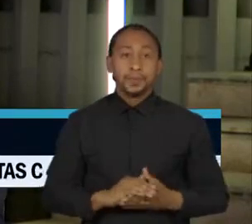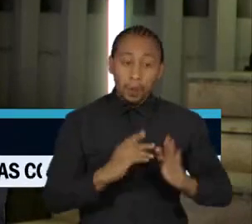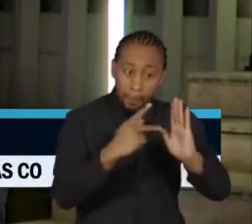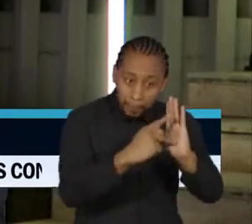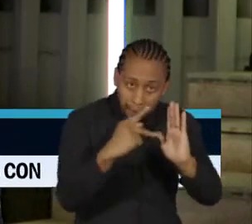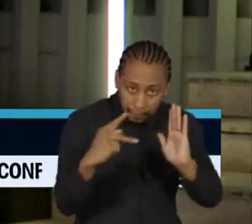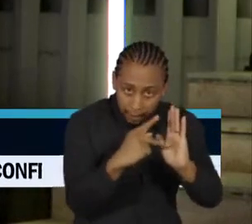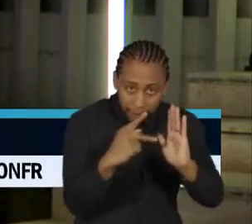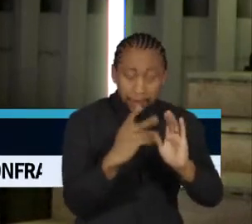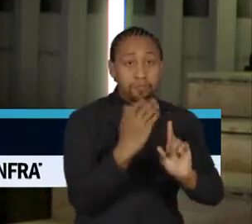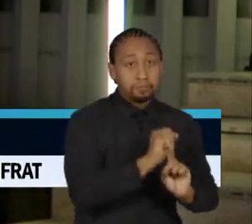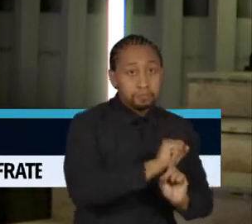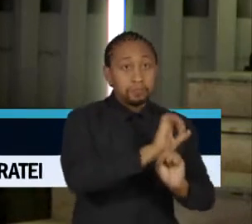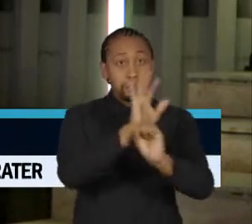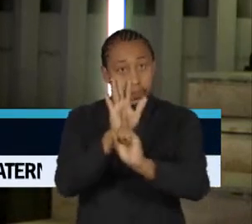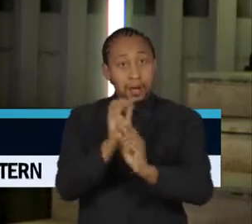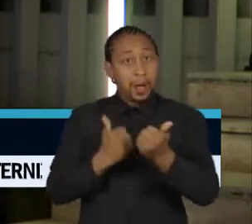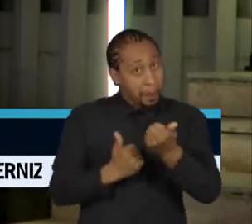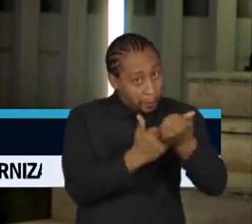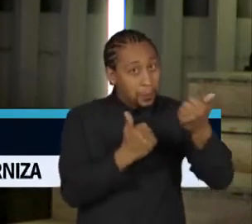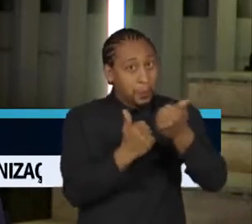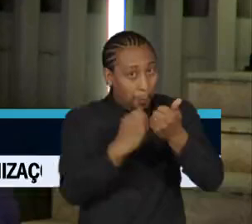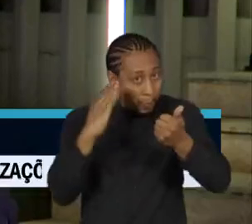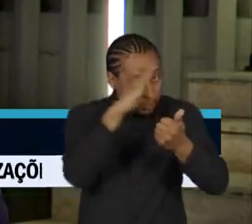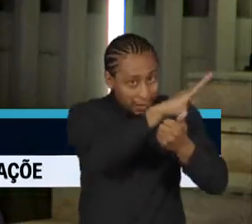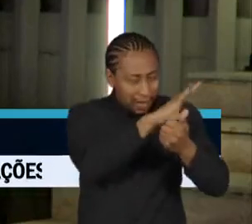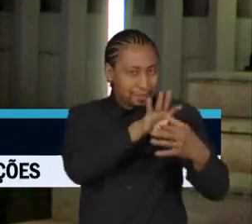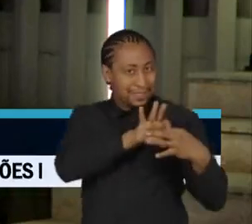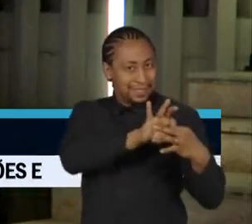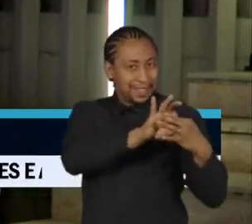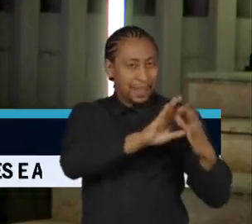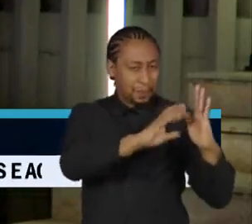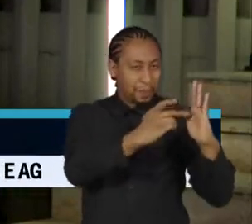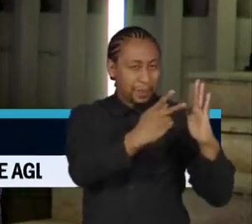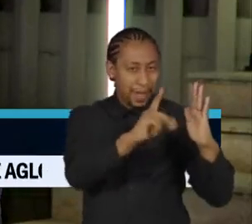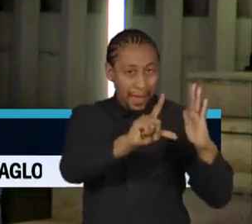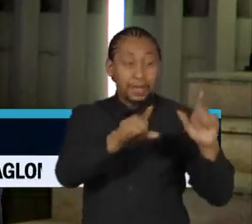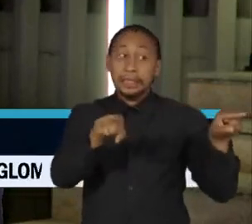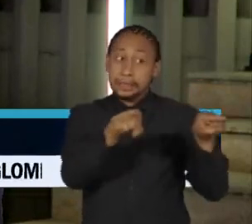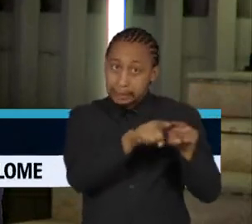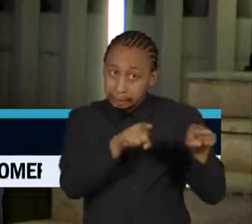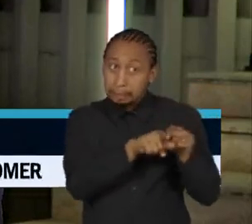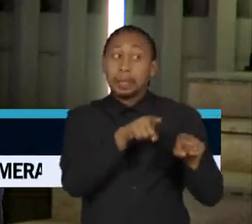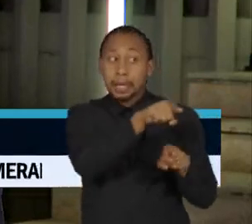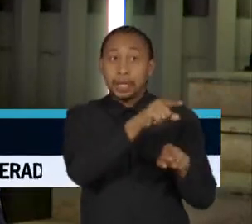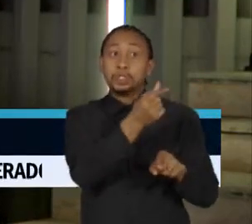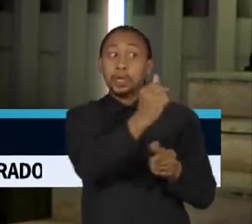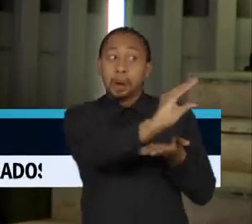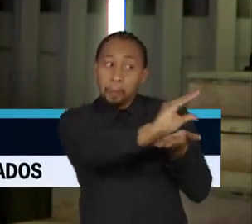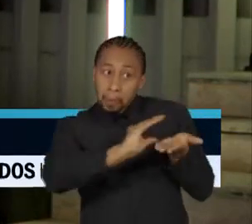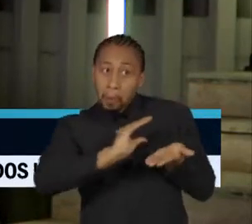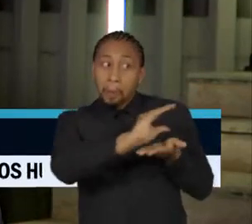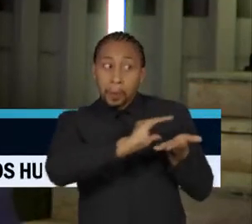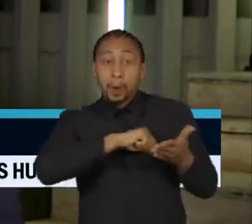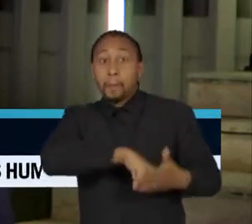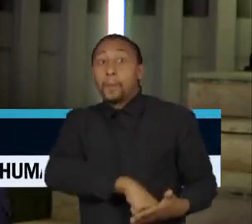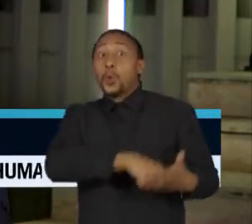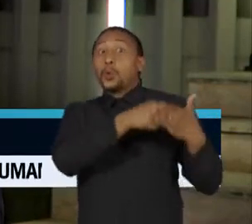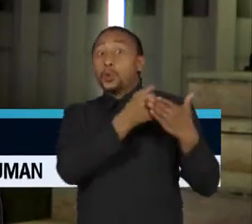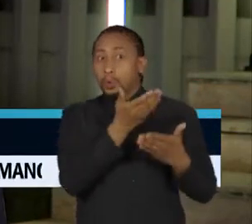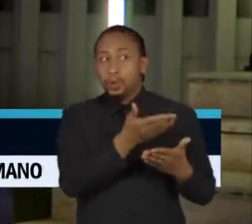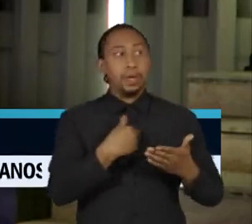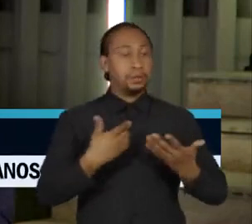apoiou o presidente Jair Bolsonaro na eleição, e que, portanto, também tiveram recursos do fundo partidário suspensos, se